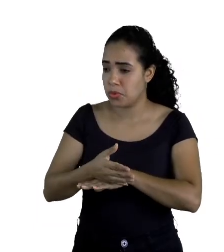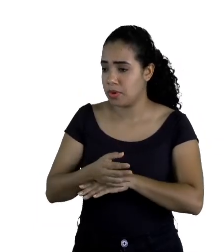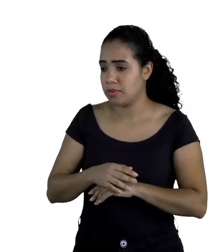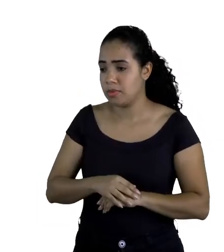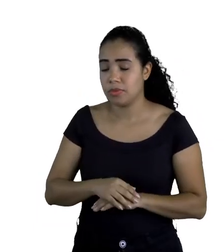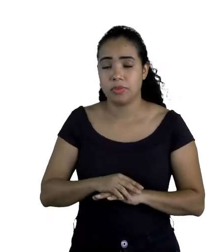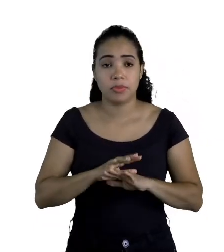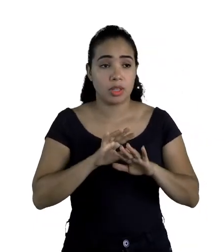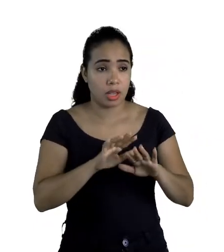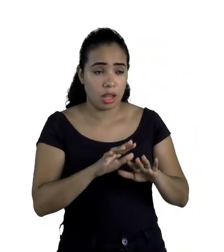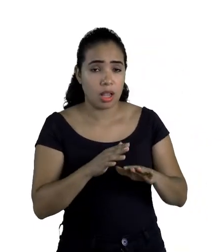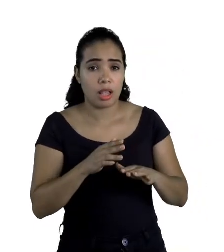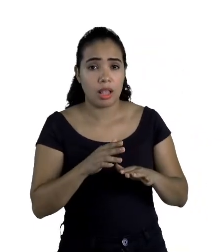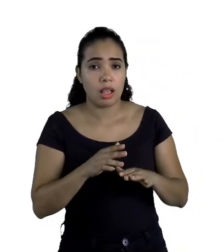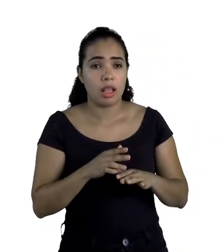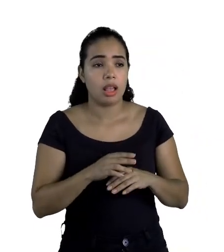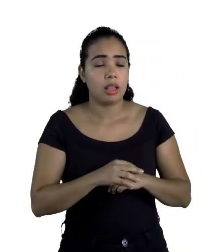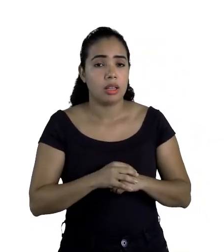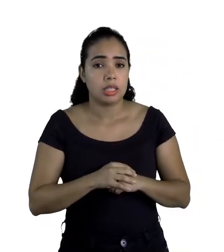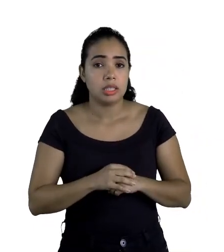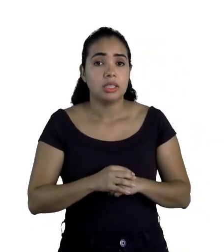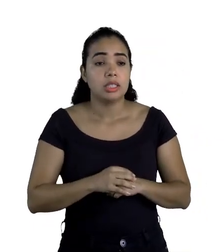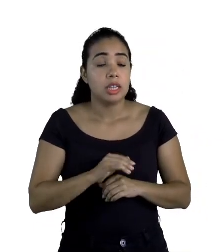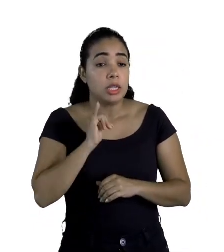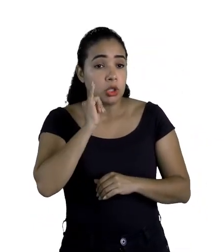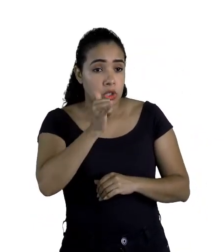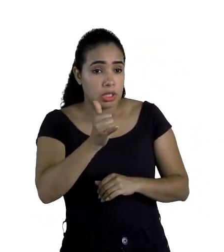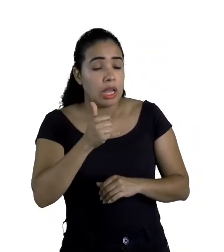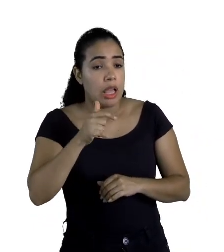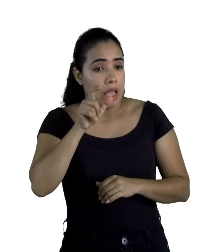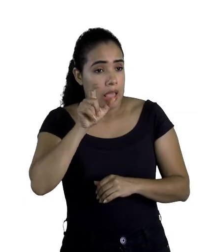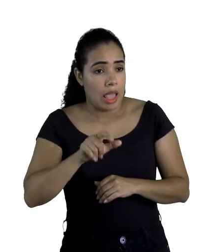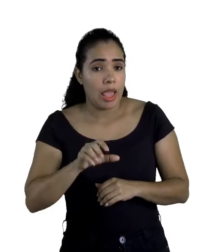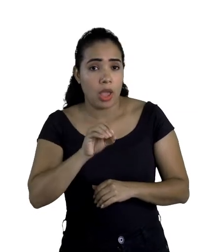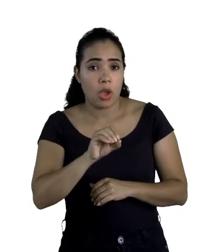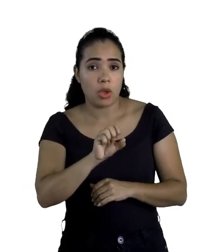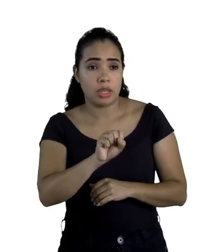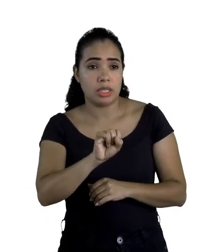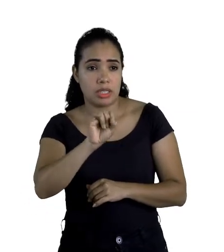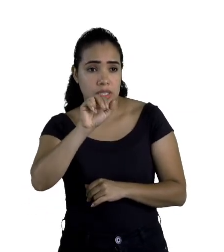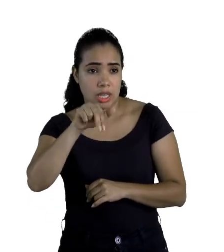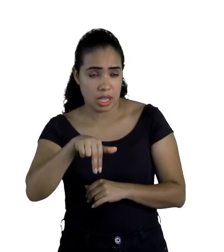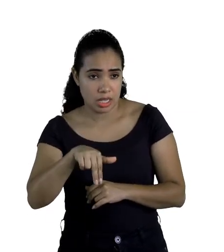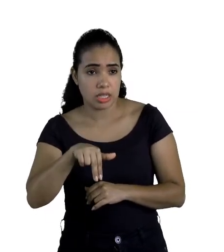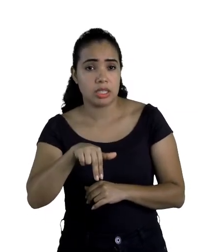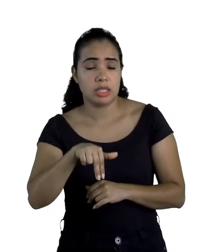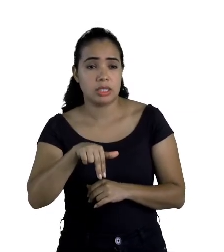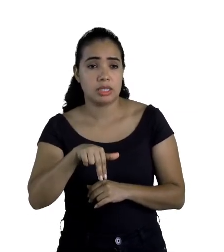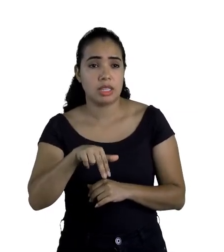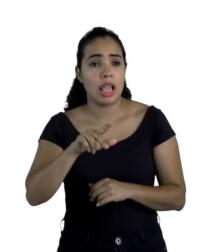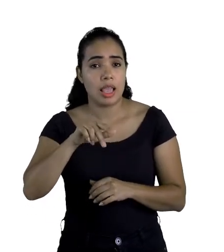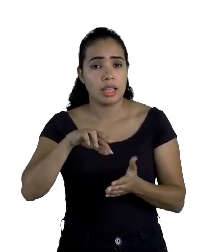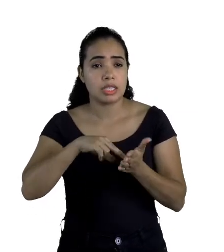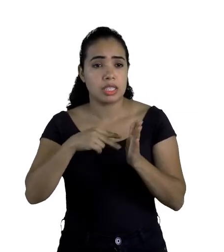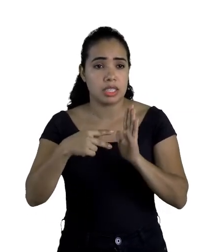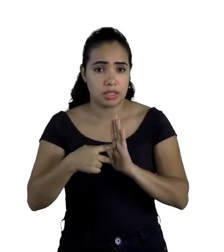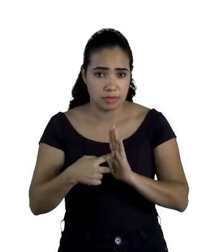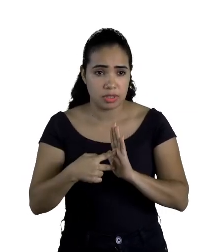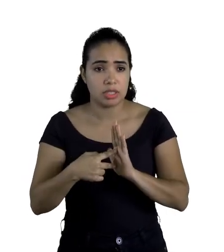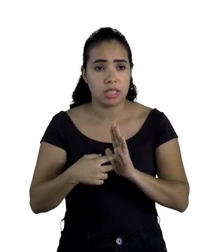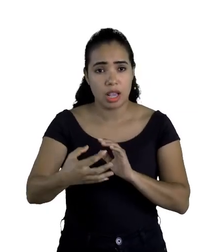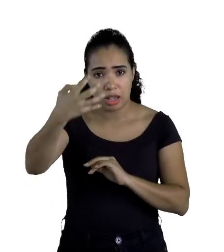guarda. A mim ele atende. Diga que é Ossain Oba Igbo, que significa